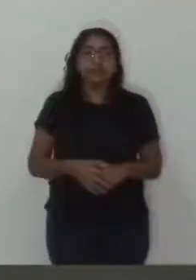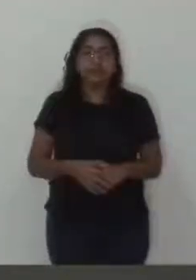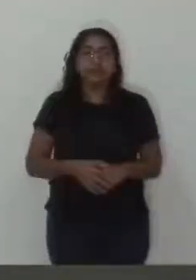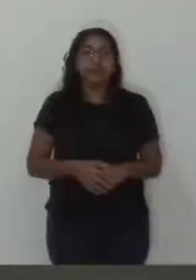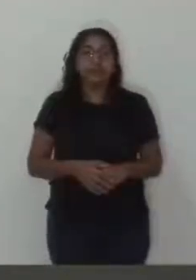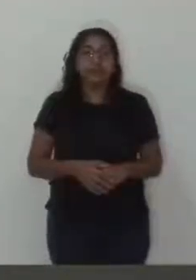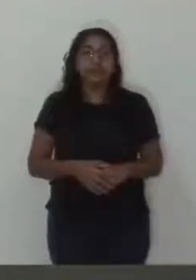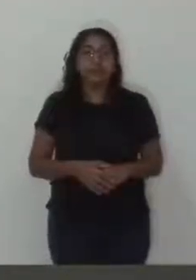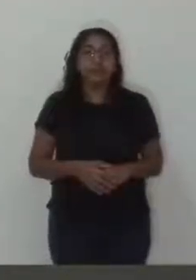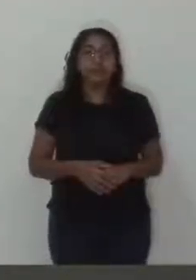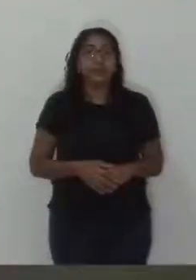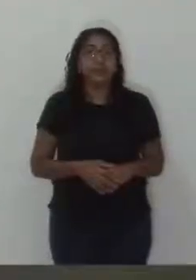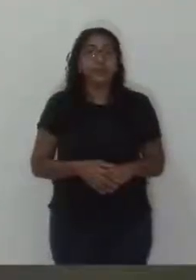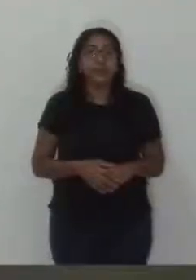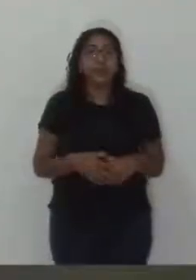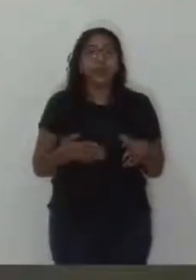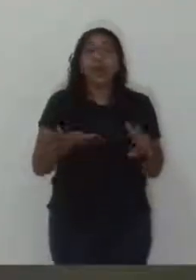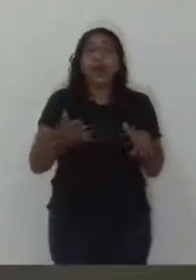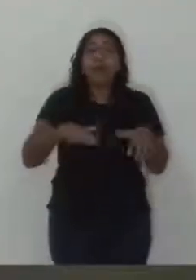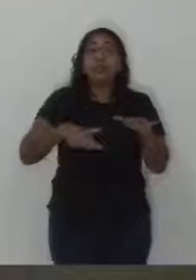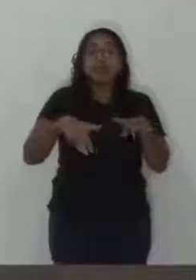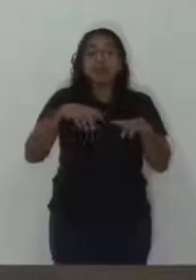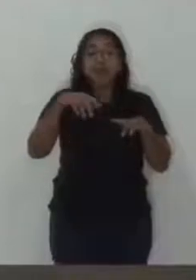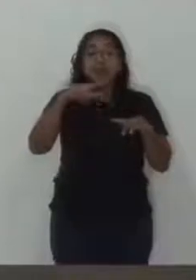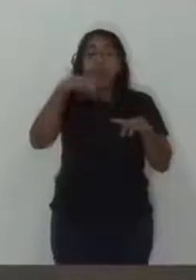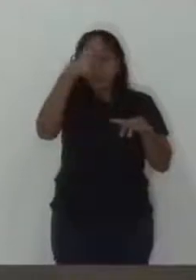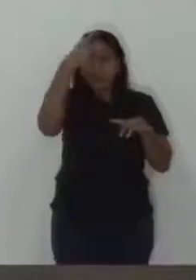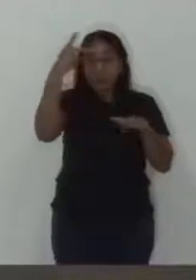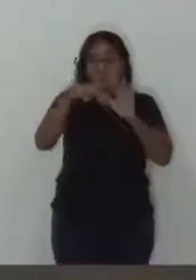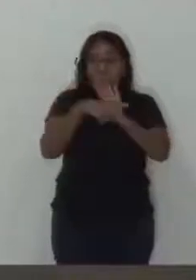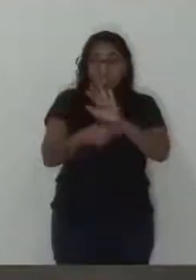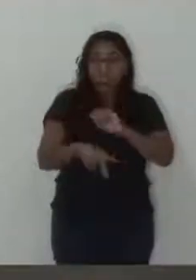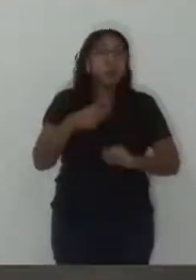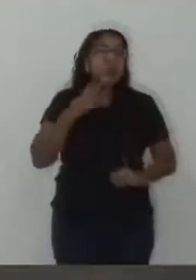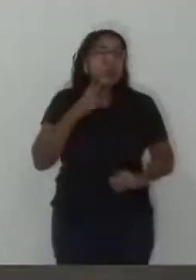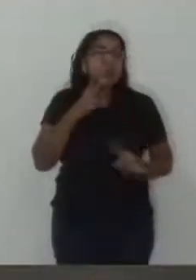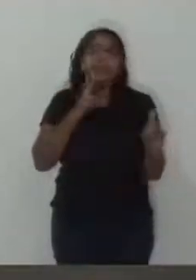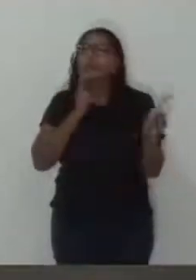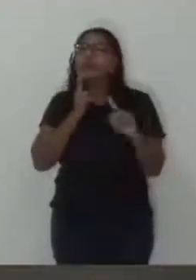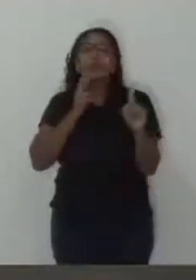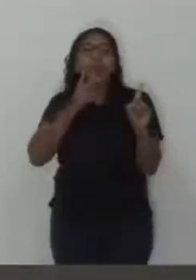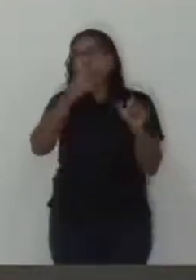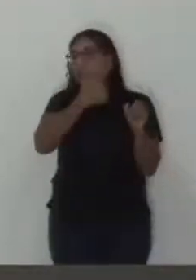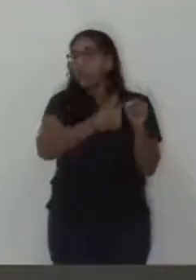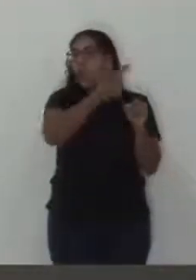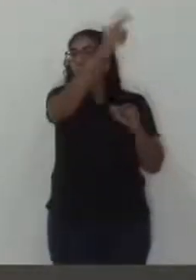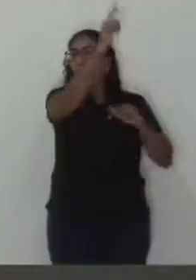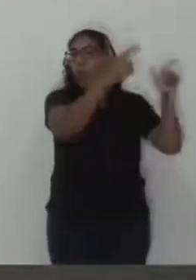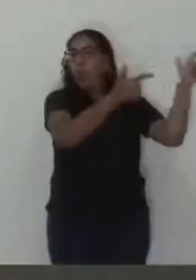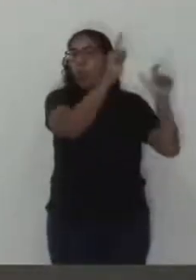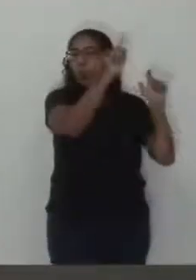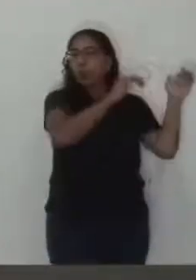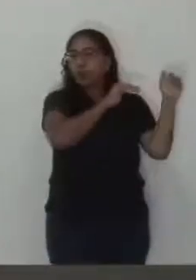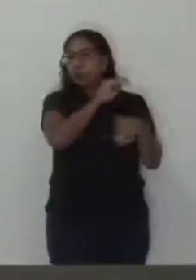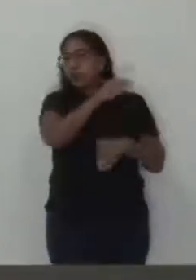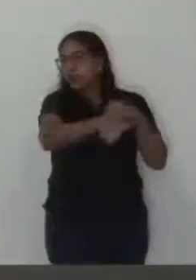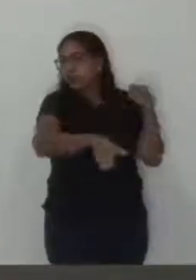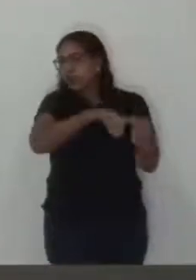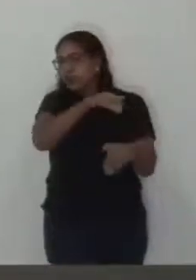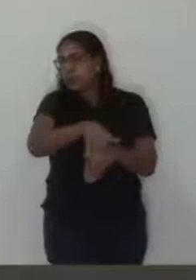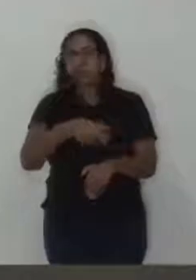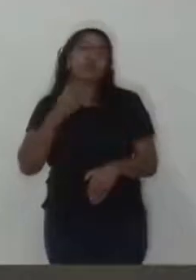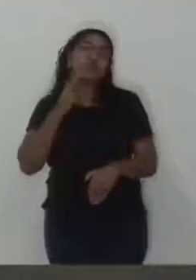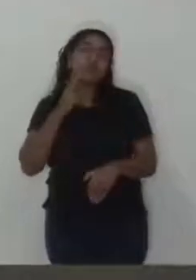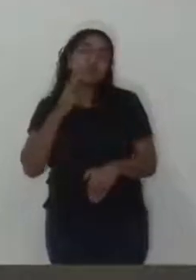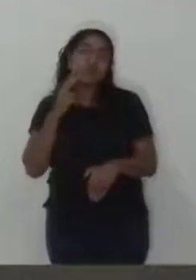nem feito por pessoas, por moradores da cidade, muitos que vêm de fora, basta ver ali na rodoviária a quantidade